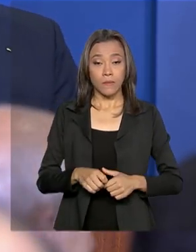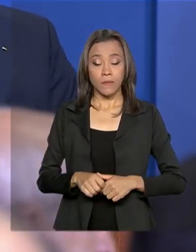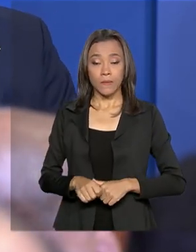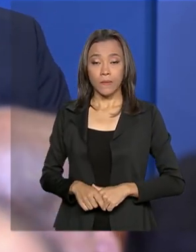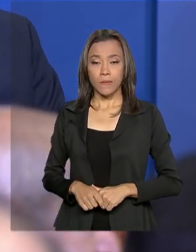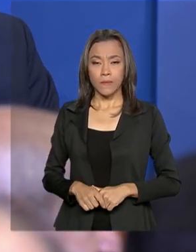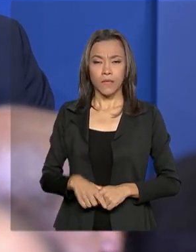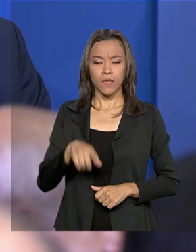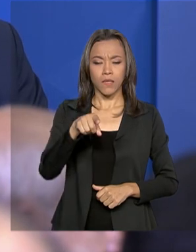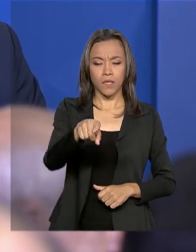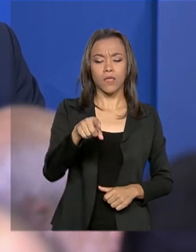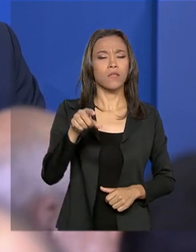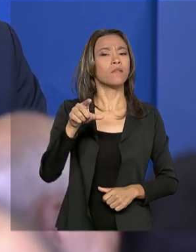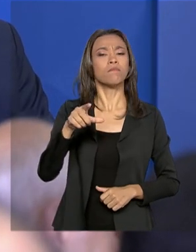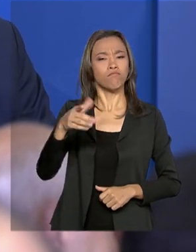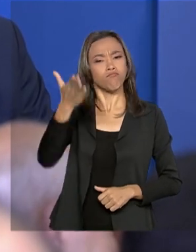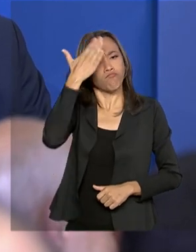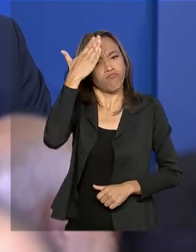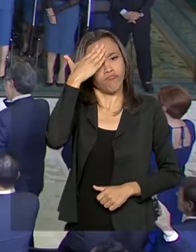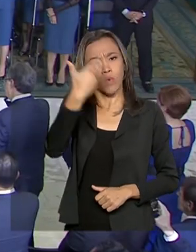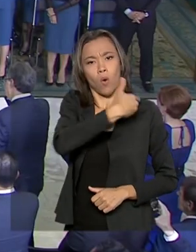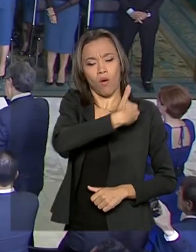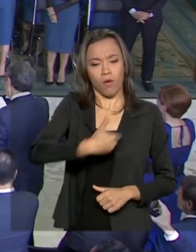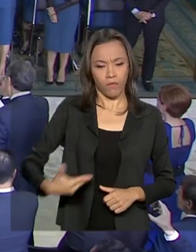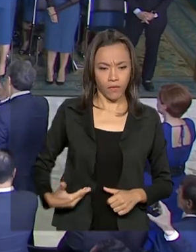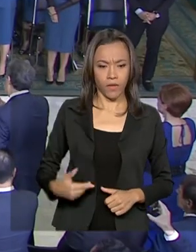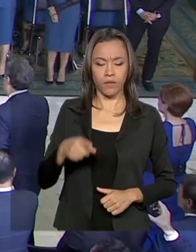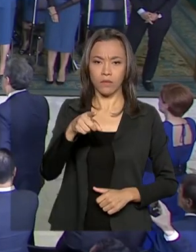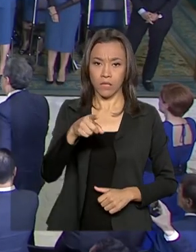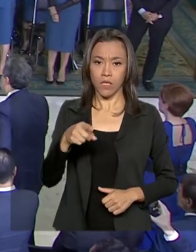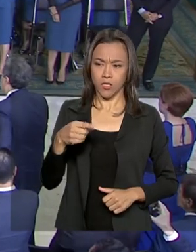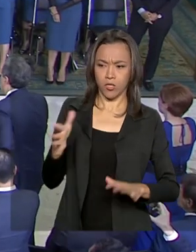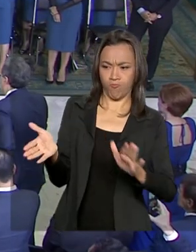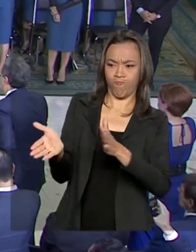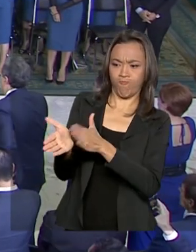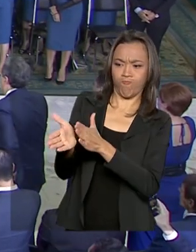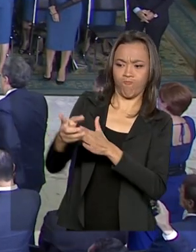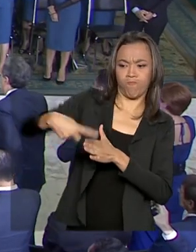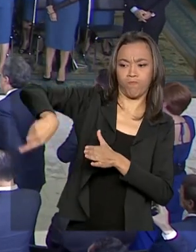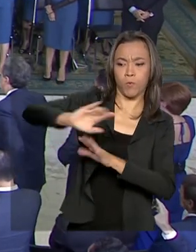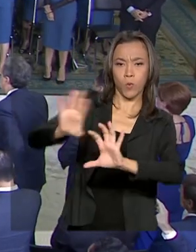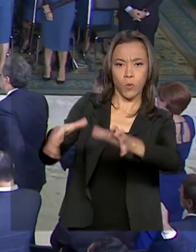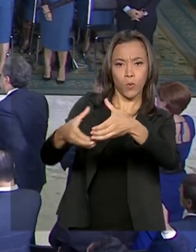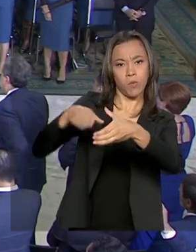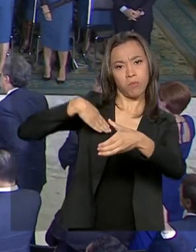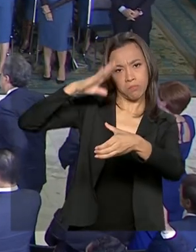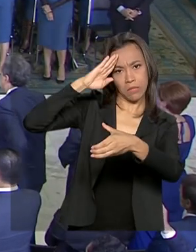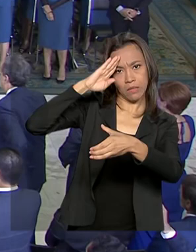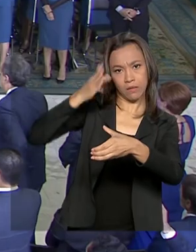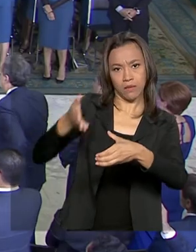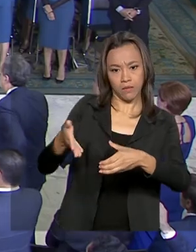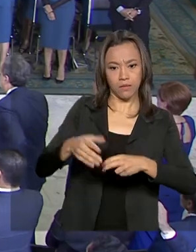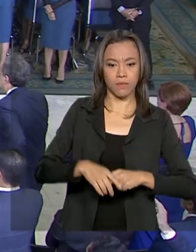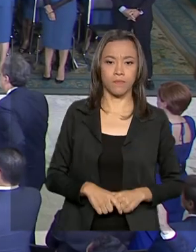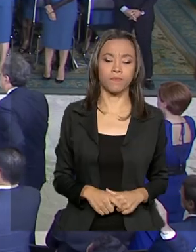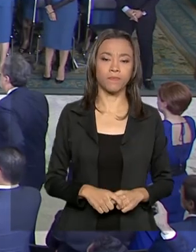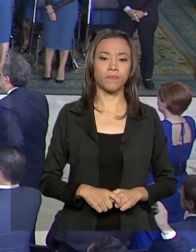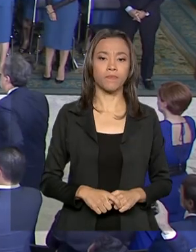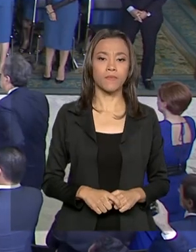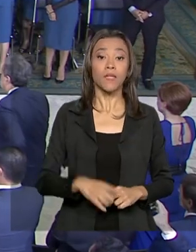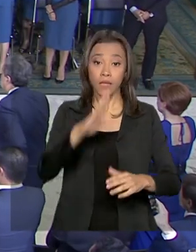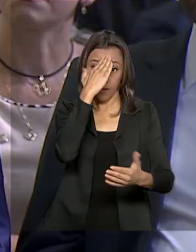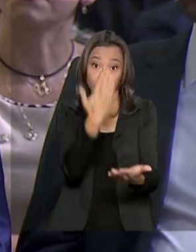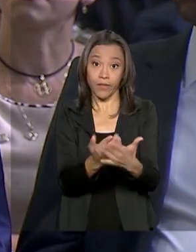que reconhece os seus militares e que